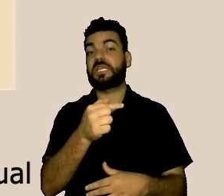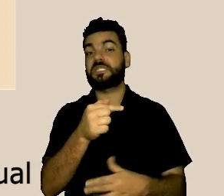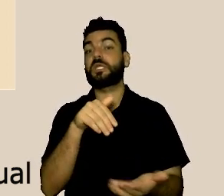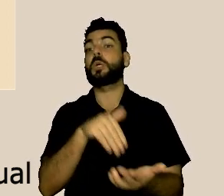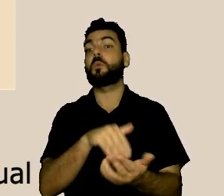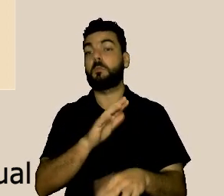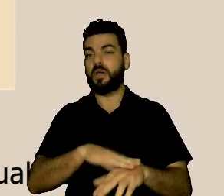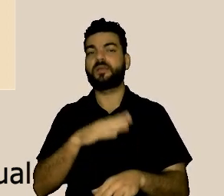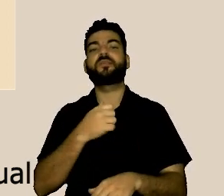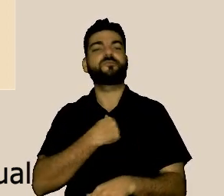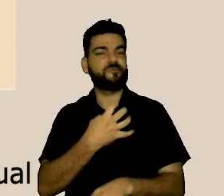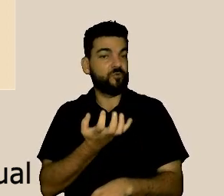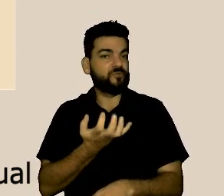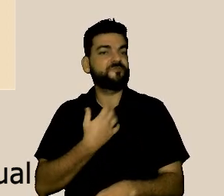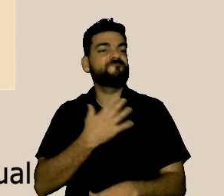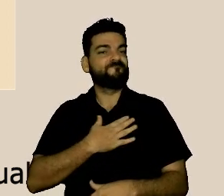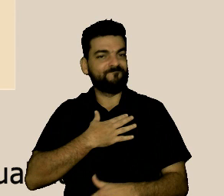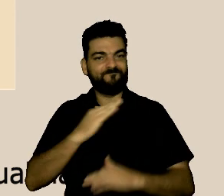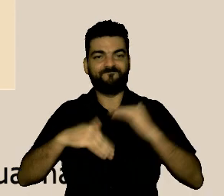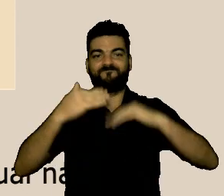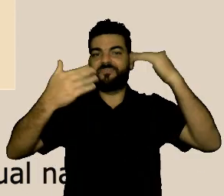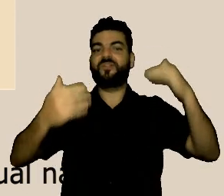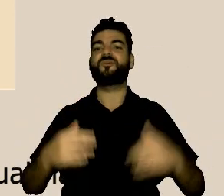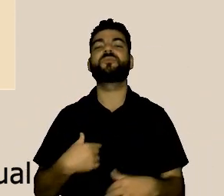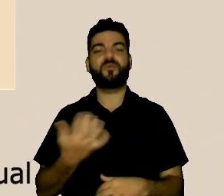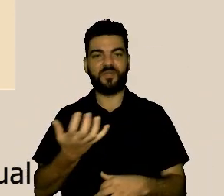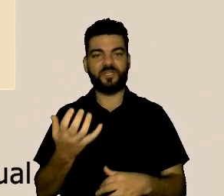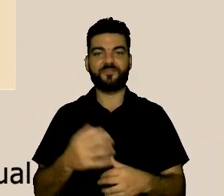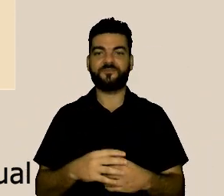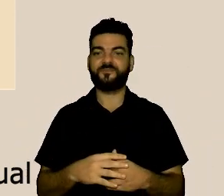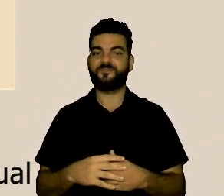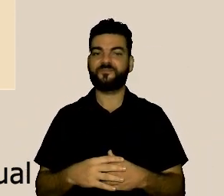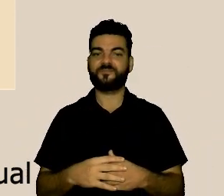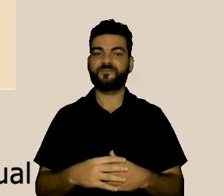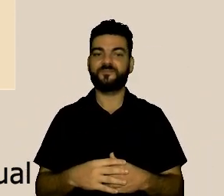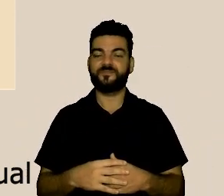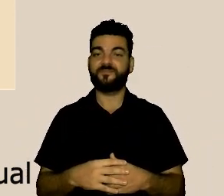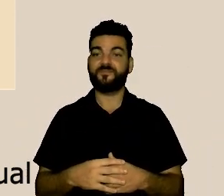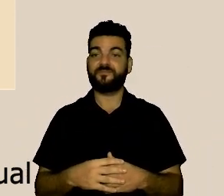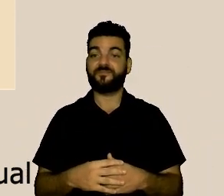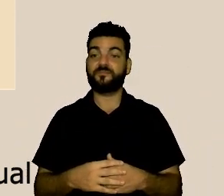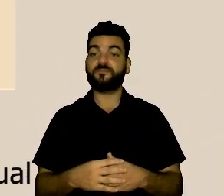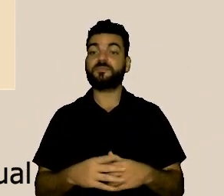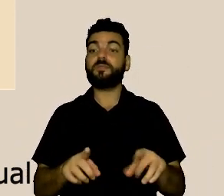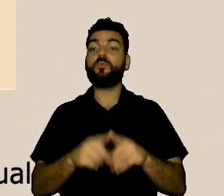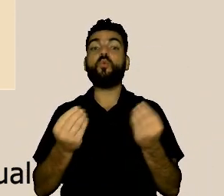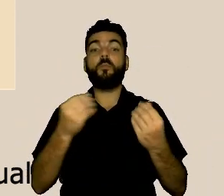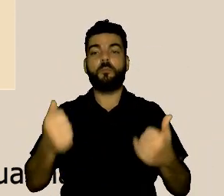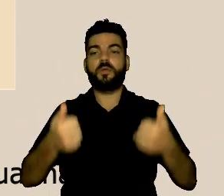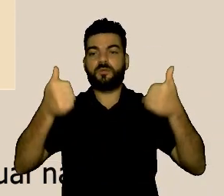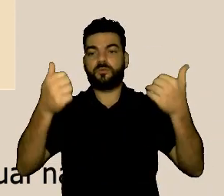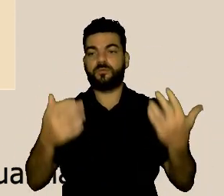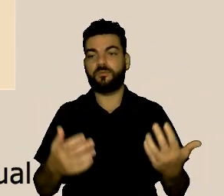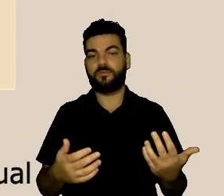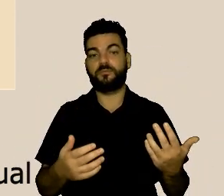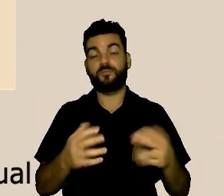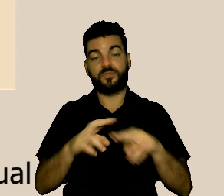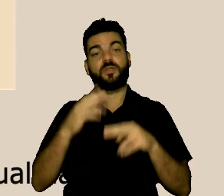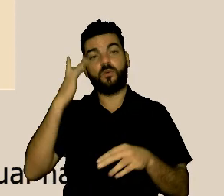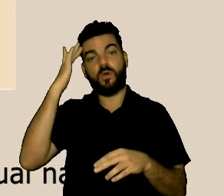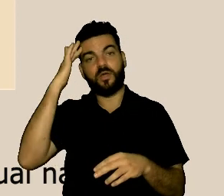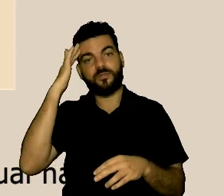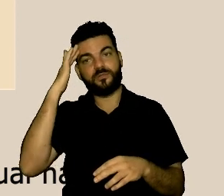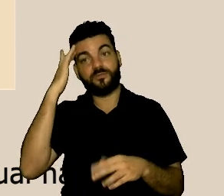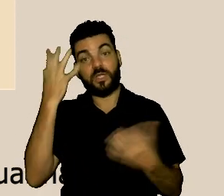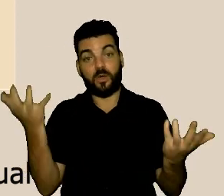esperança hoje do que pode acontecer do que pode melhorar eu acho que a nossa